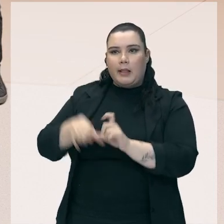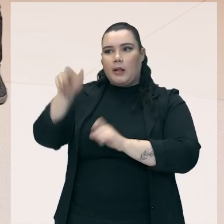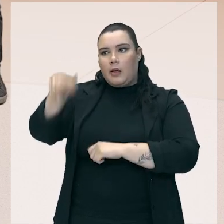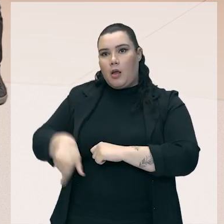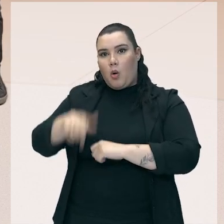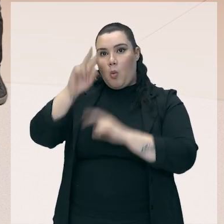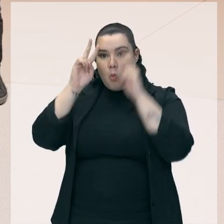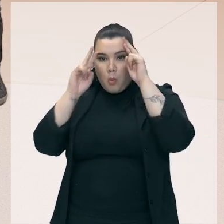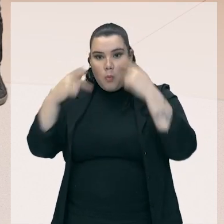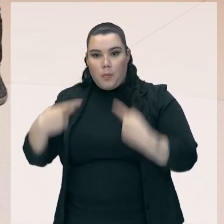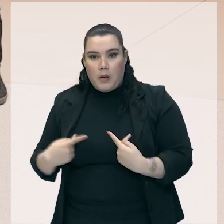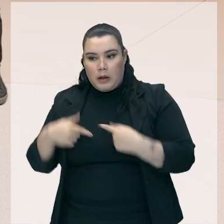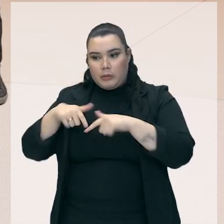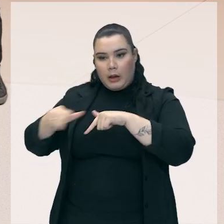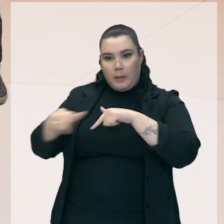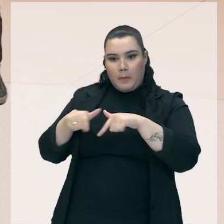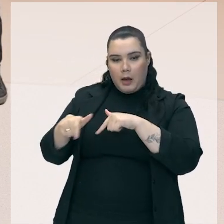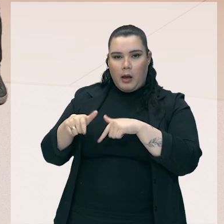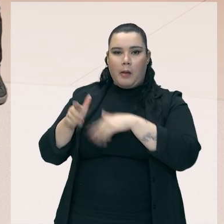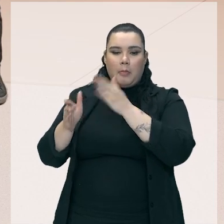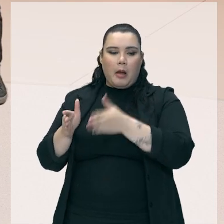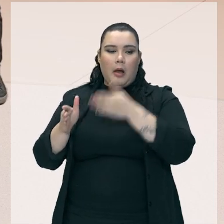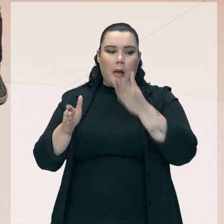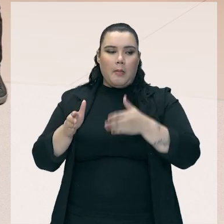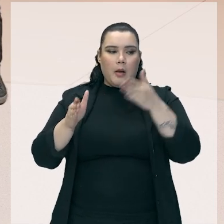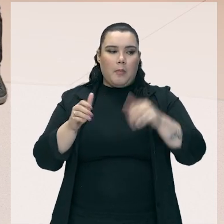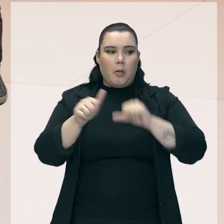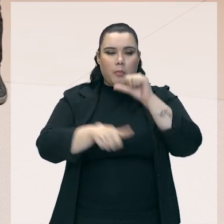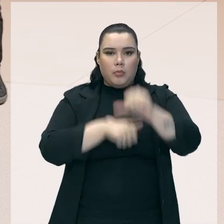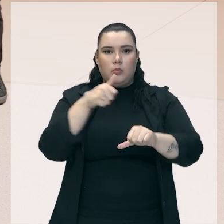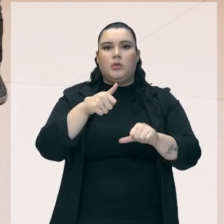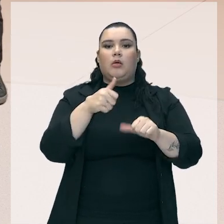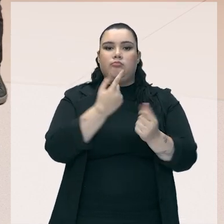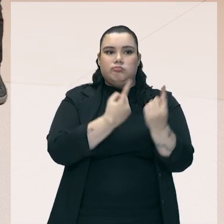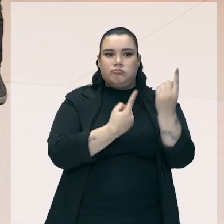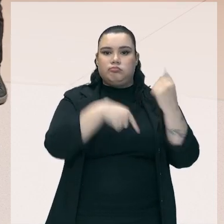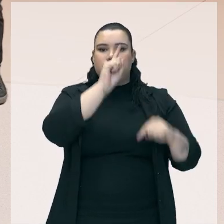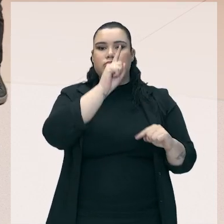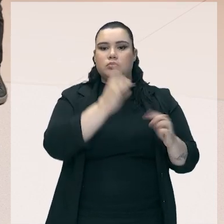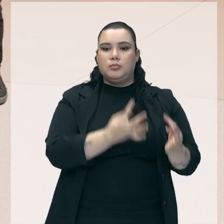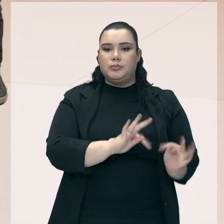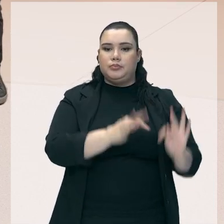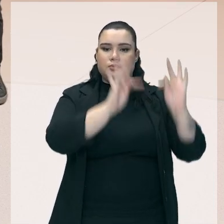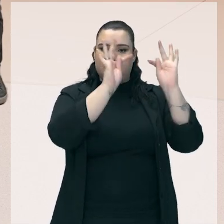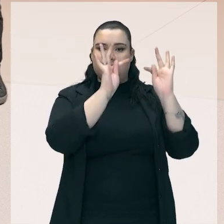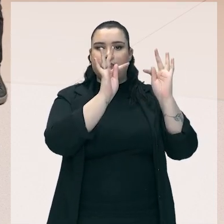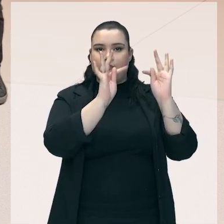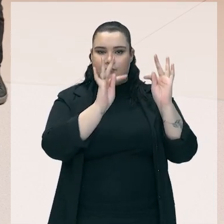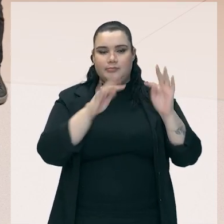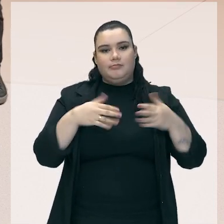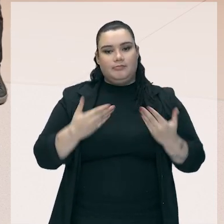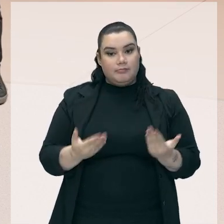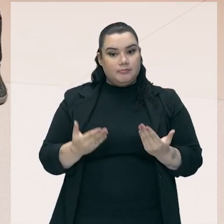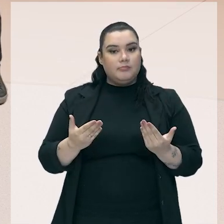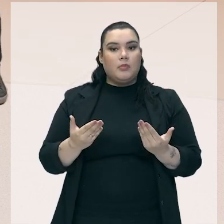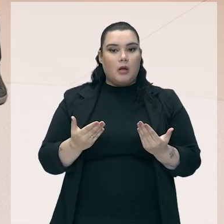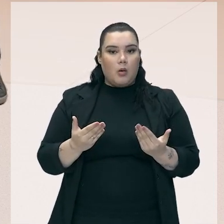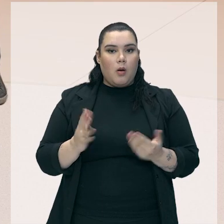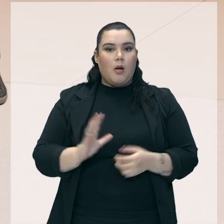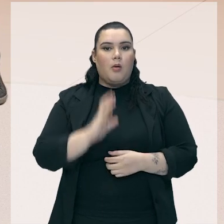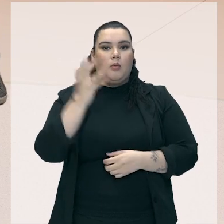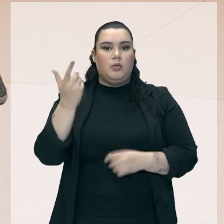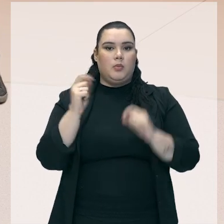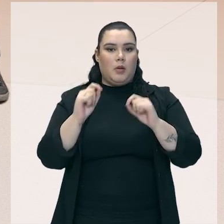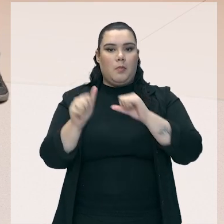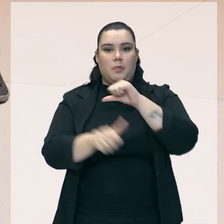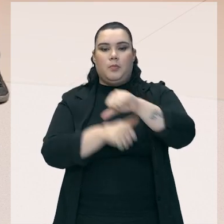si, ali na linha de montagem, e em alguns casos ela passa a ser o quê? Automatizada. Isso fatalmente causa